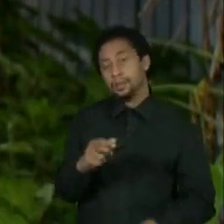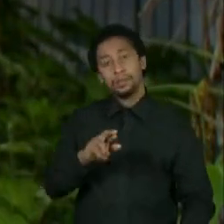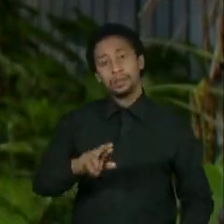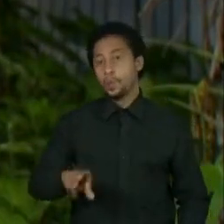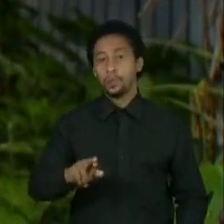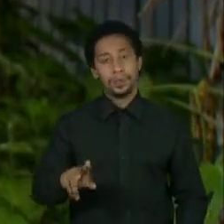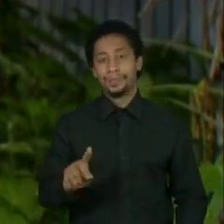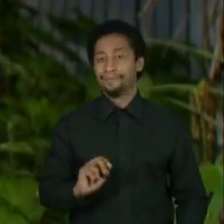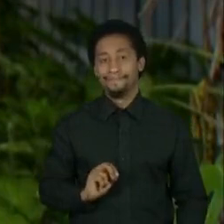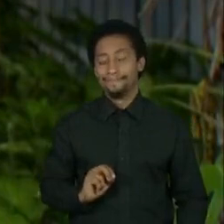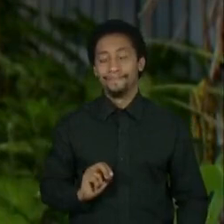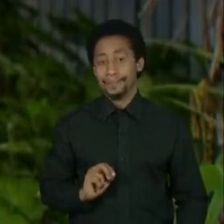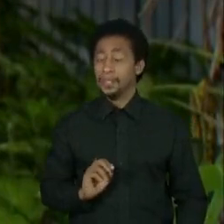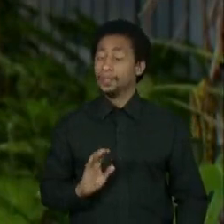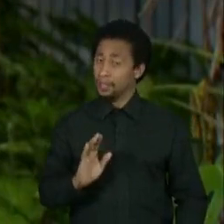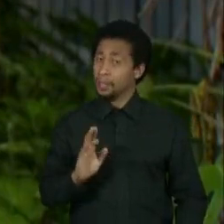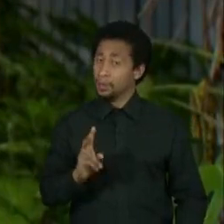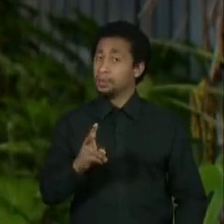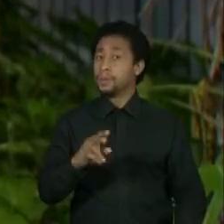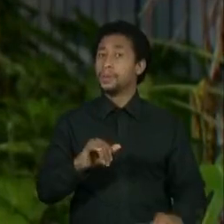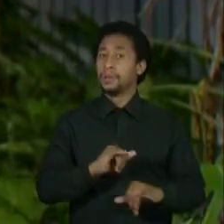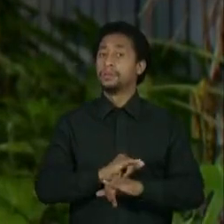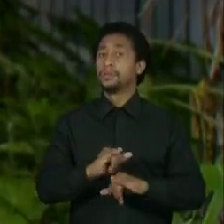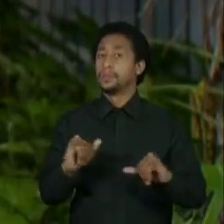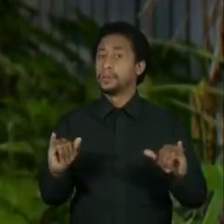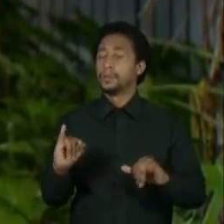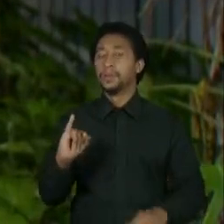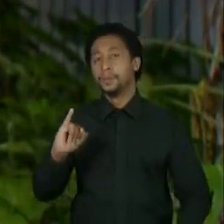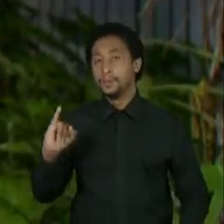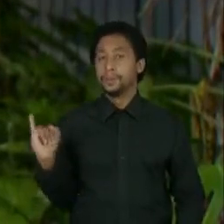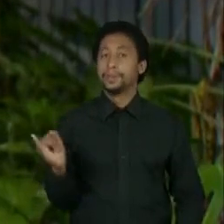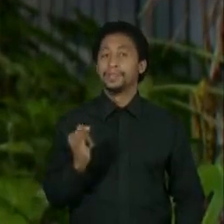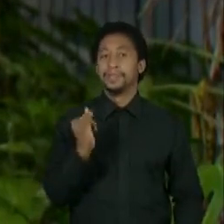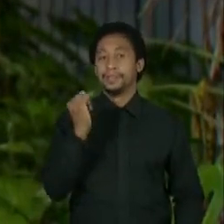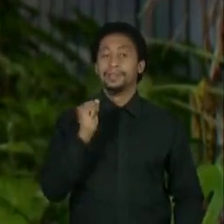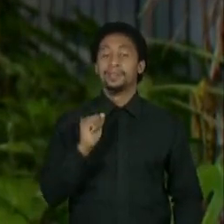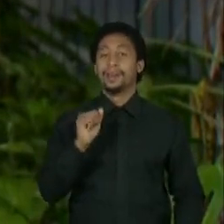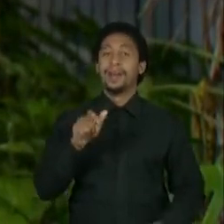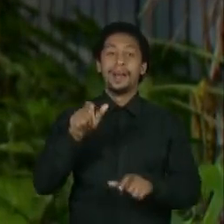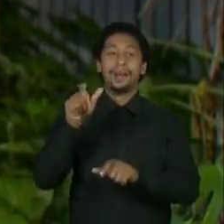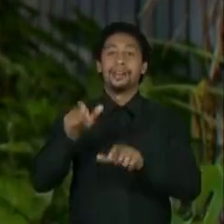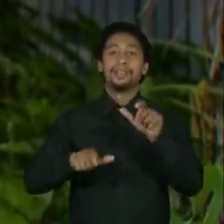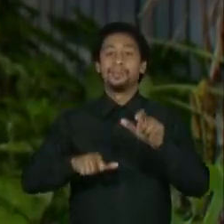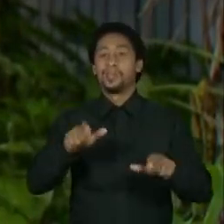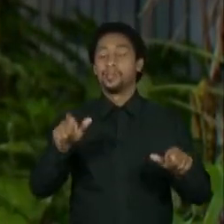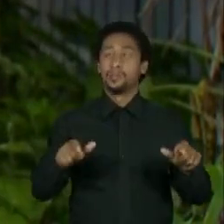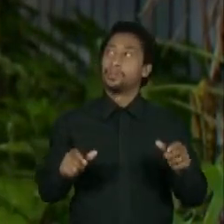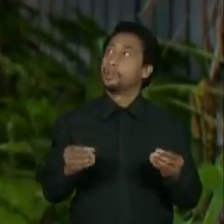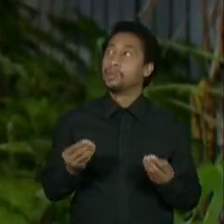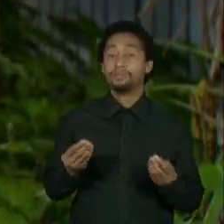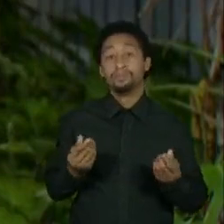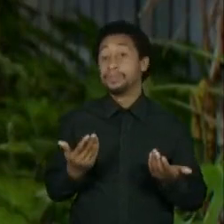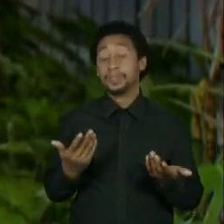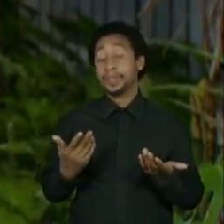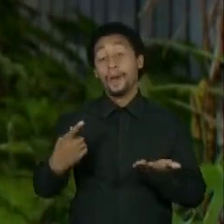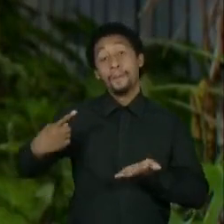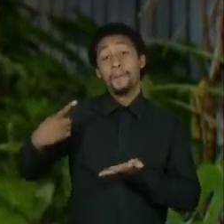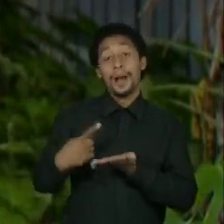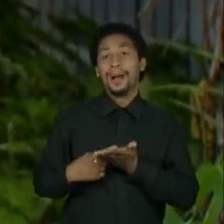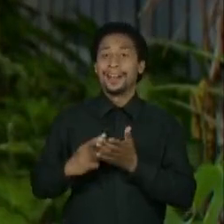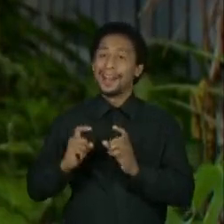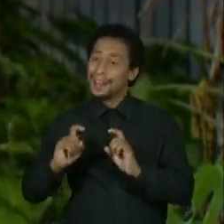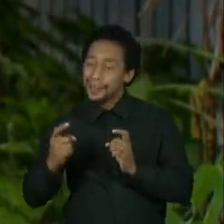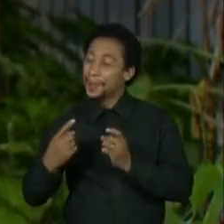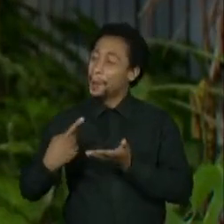E eu sempre digo isso, acho bem importante dizer que não é que as pessoas se encontram às 5 da manhã para combinar, mas nas